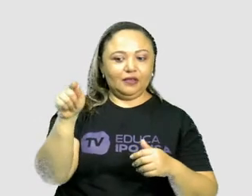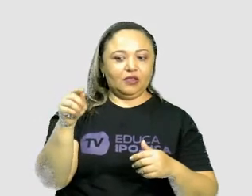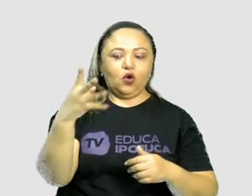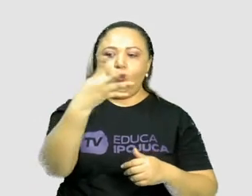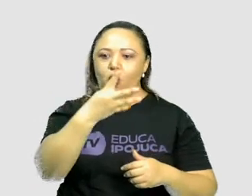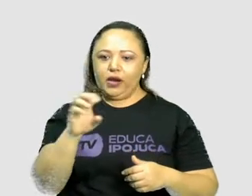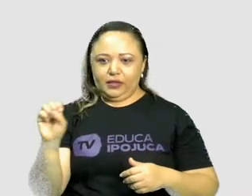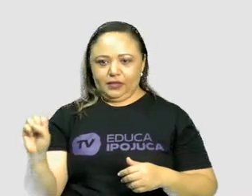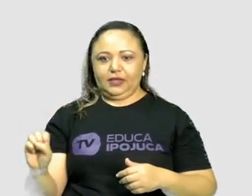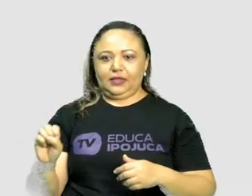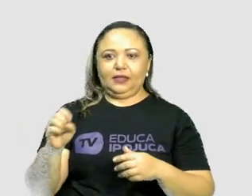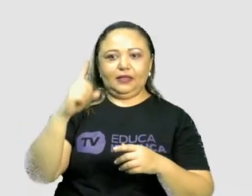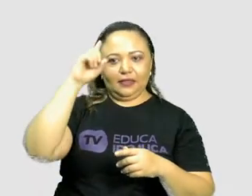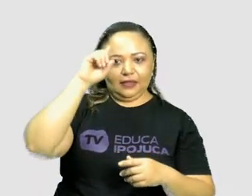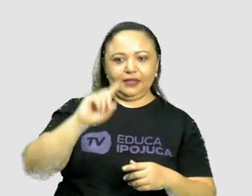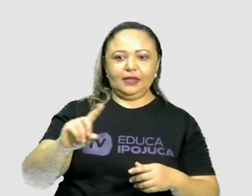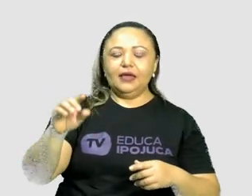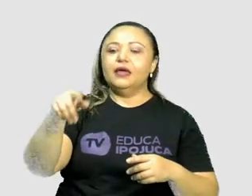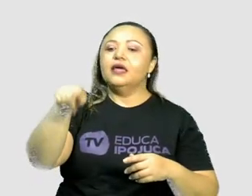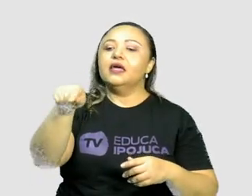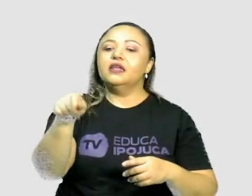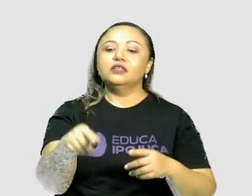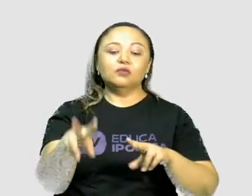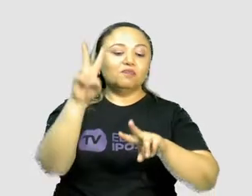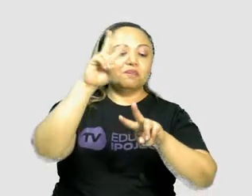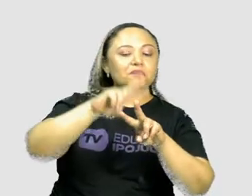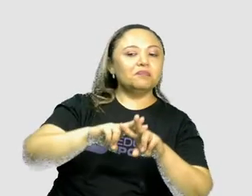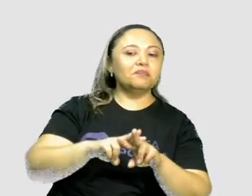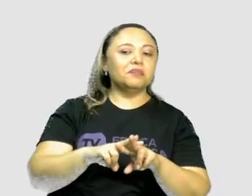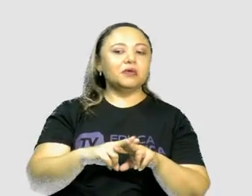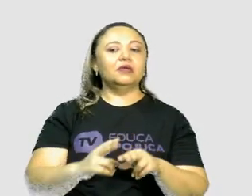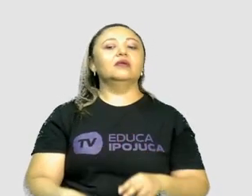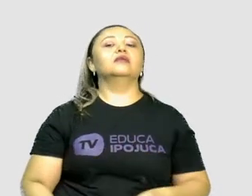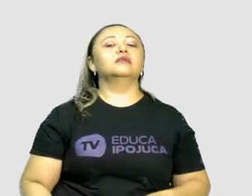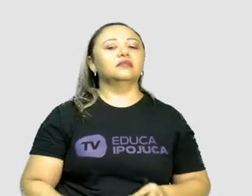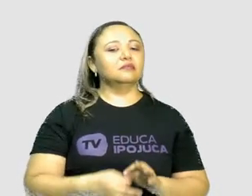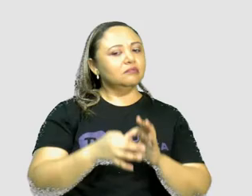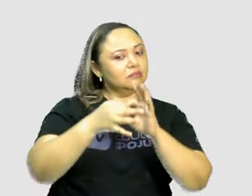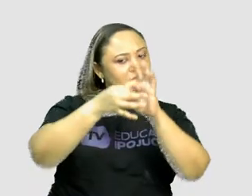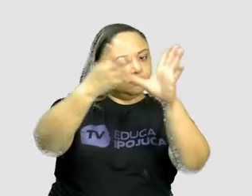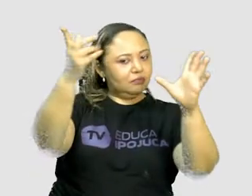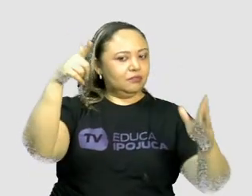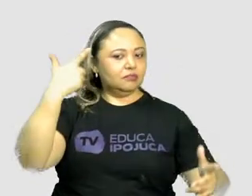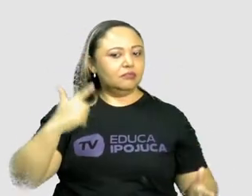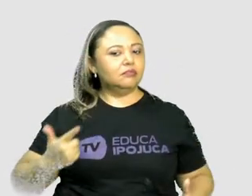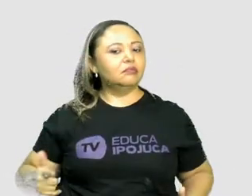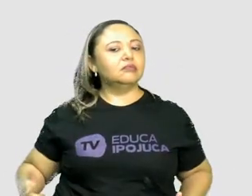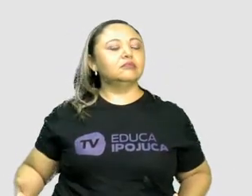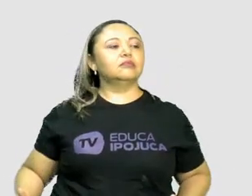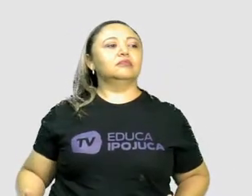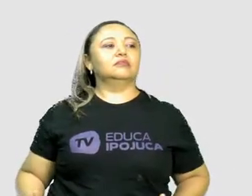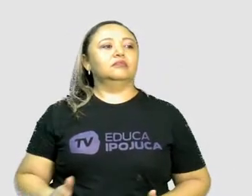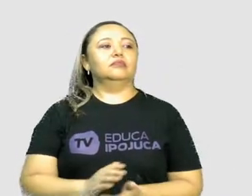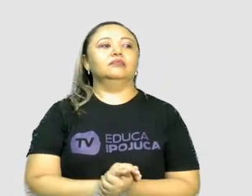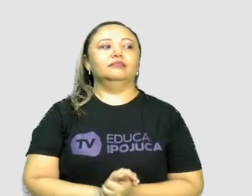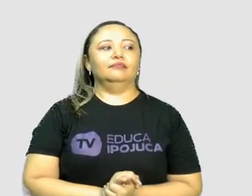isolado e sem liberdade. E aí? O é que você achou dessa fala aí desse pássaro?